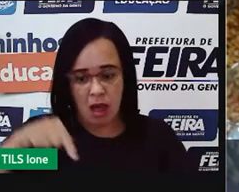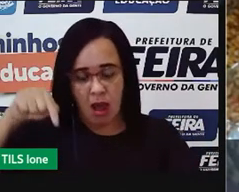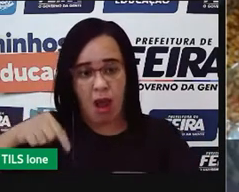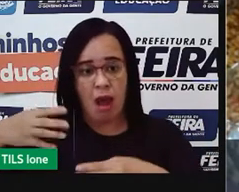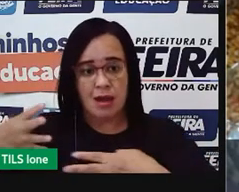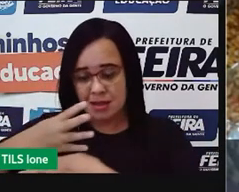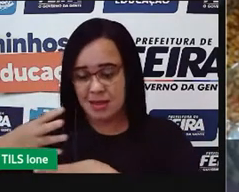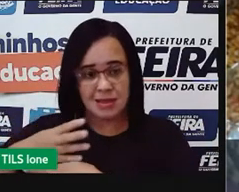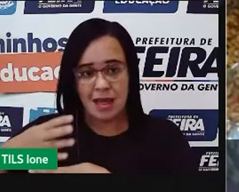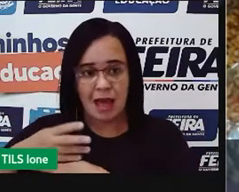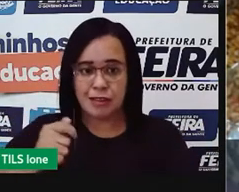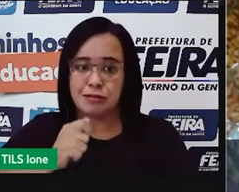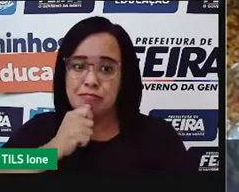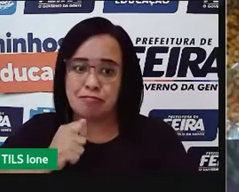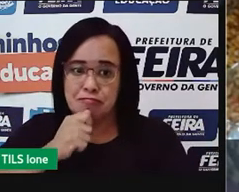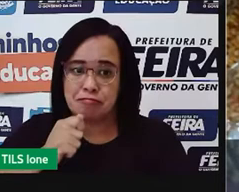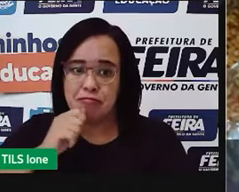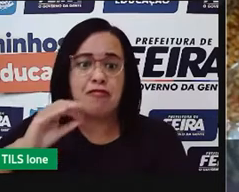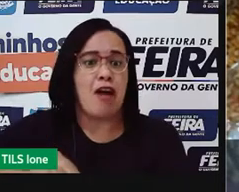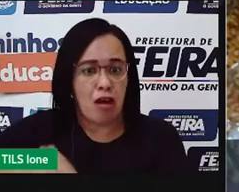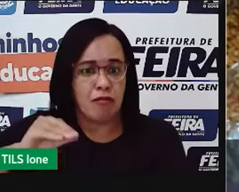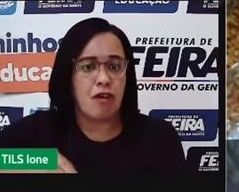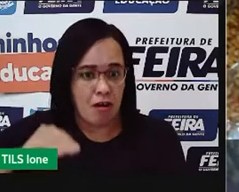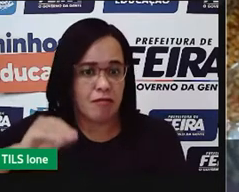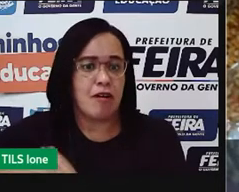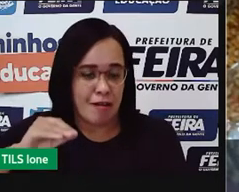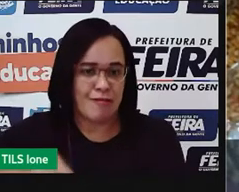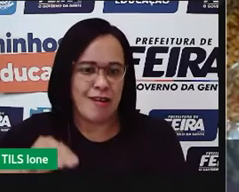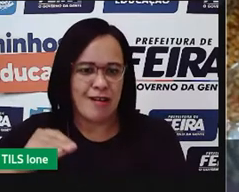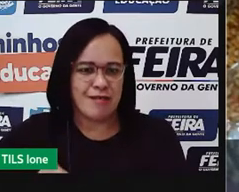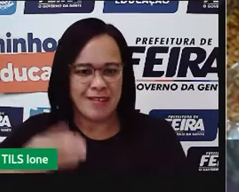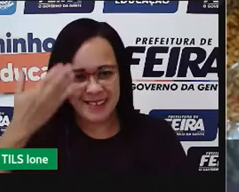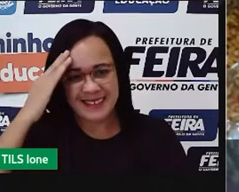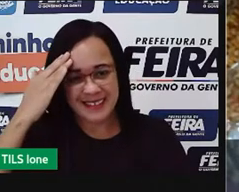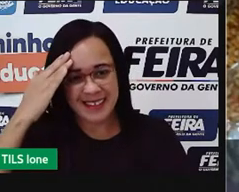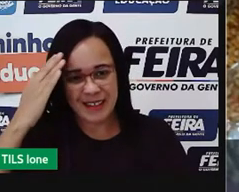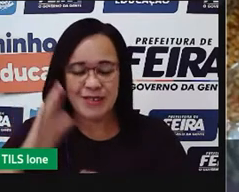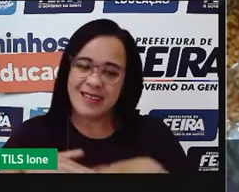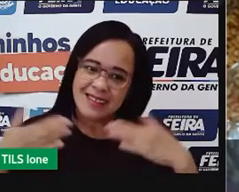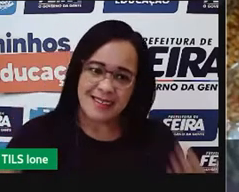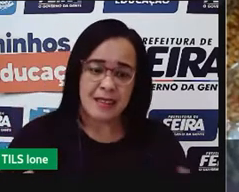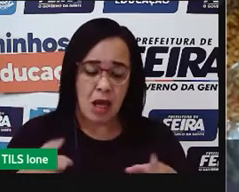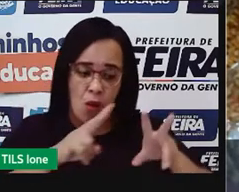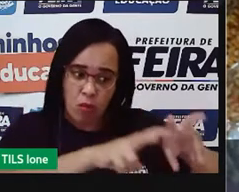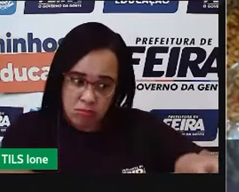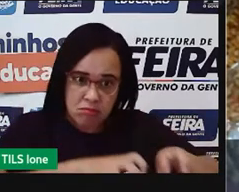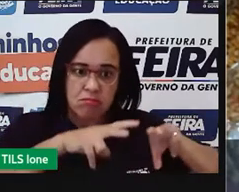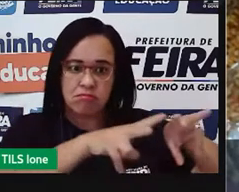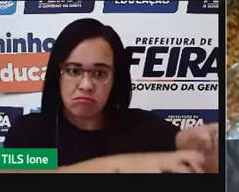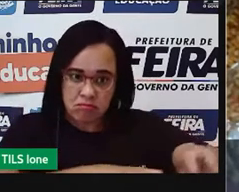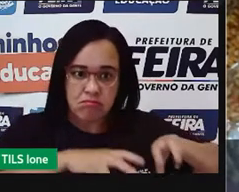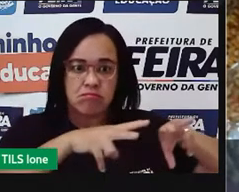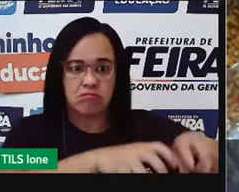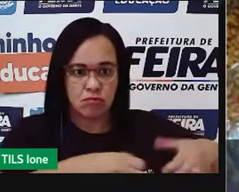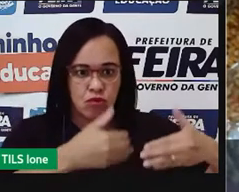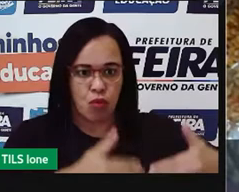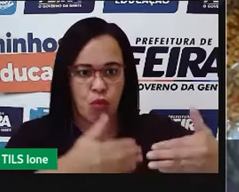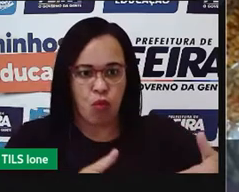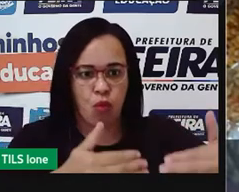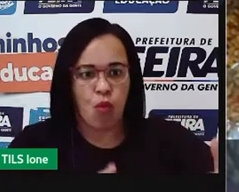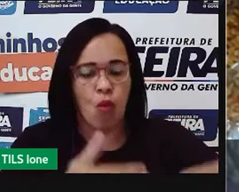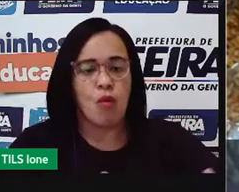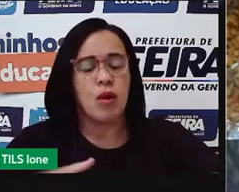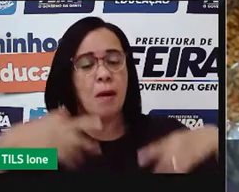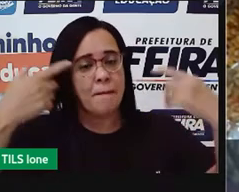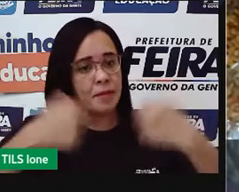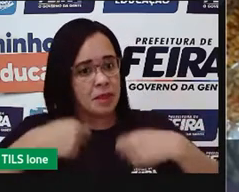normalmente a agricultura familiar é voltada à cultura da região, né, o que se planta naquela região, né. E aí, esse cultivo,